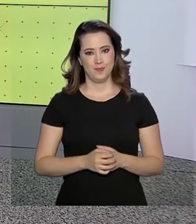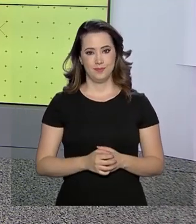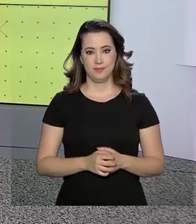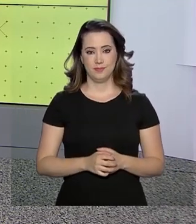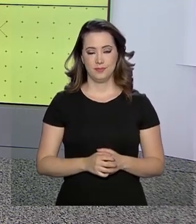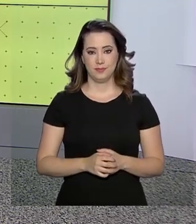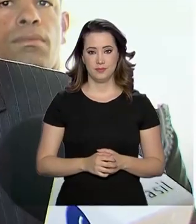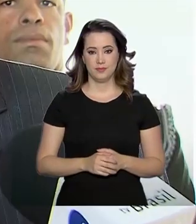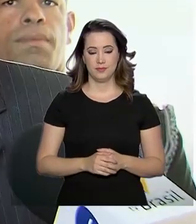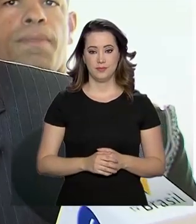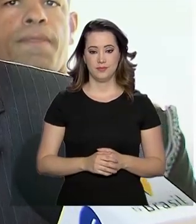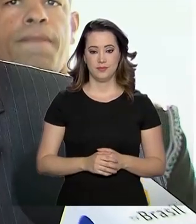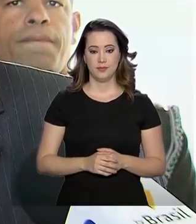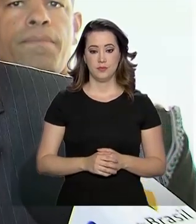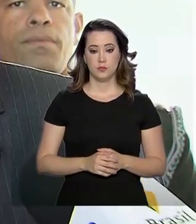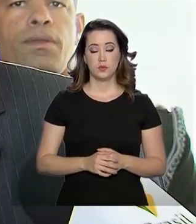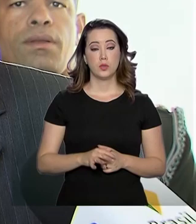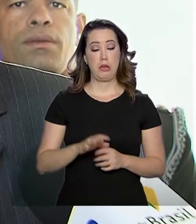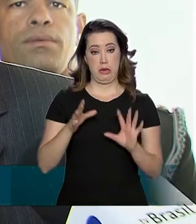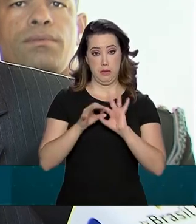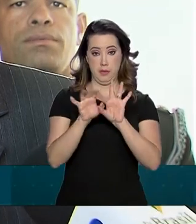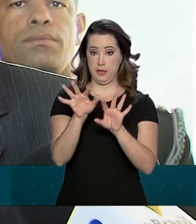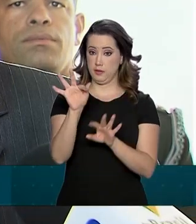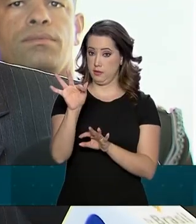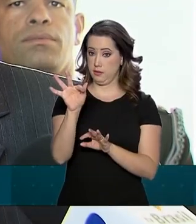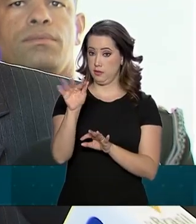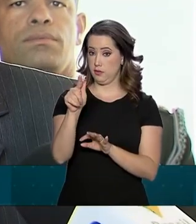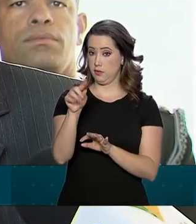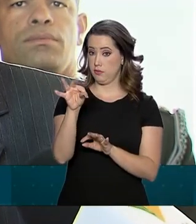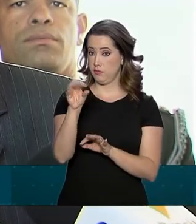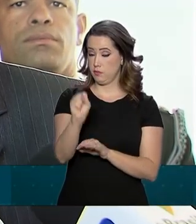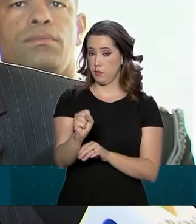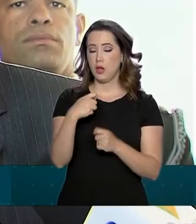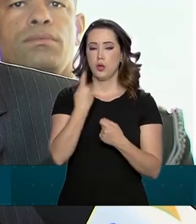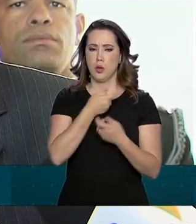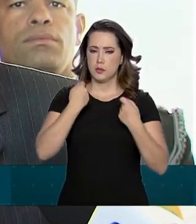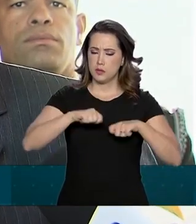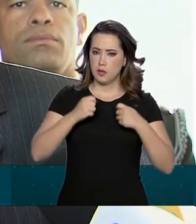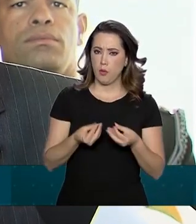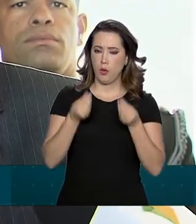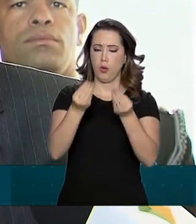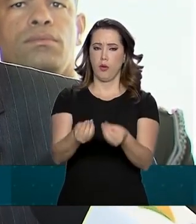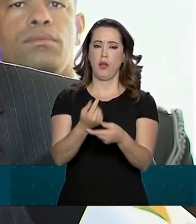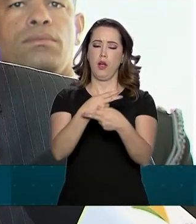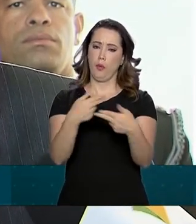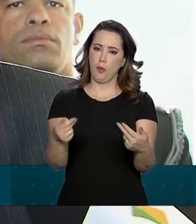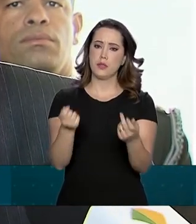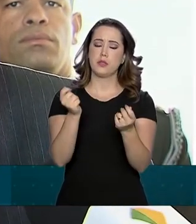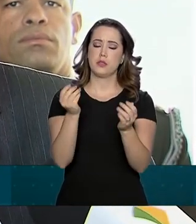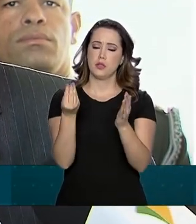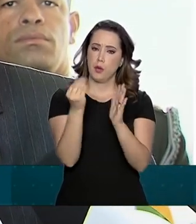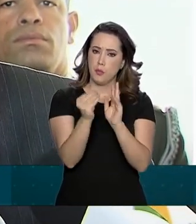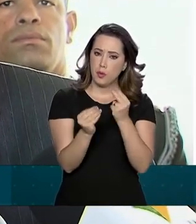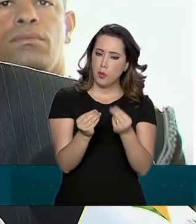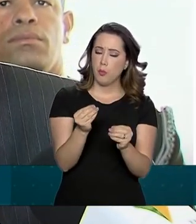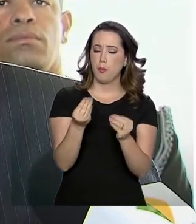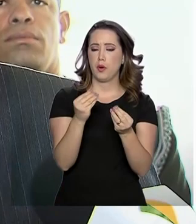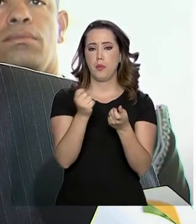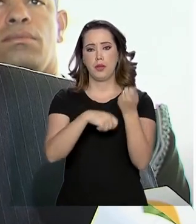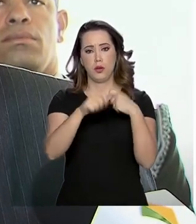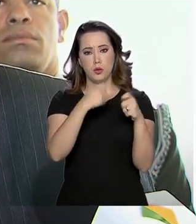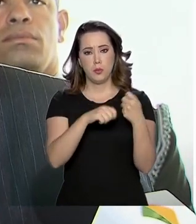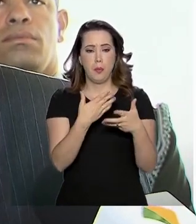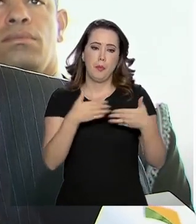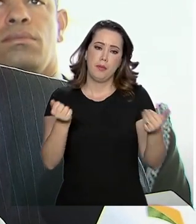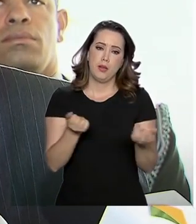Serviço. A gente precisava colocar algumas medidas na microeconomia para dar uma aquecida no consumo, vamos